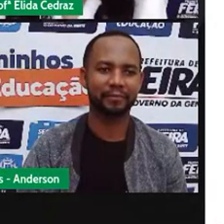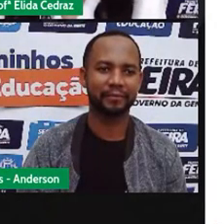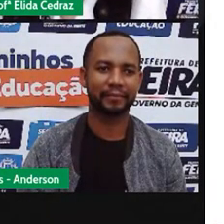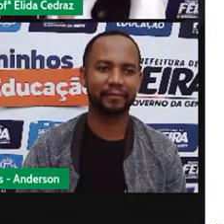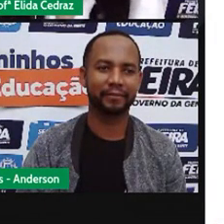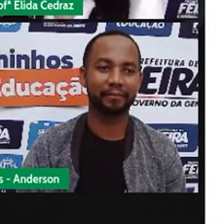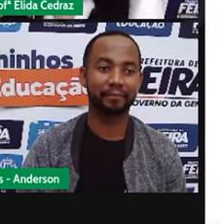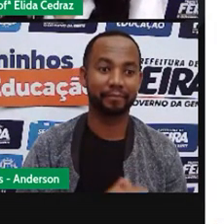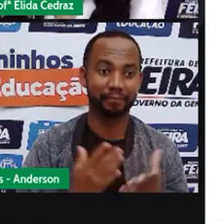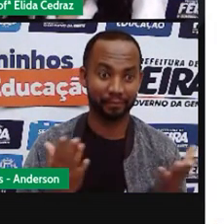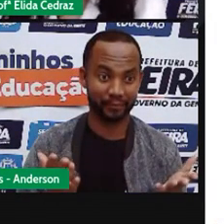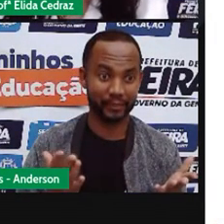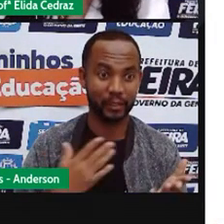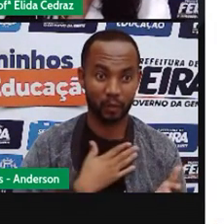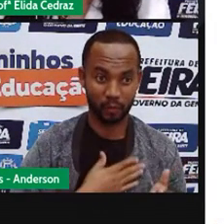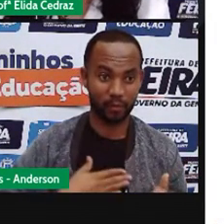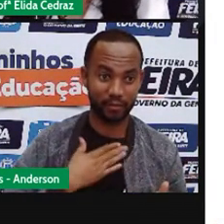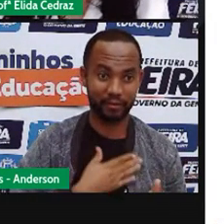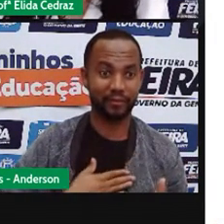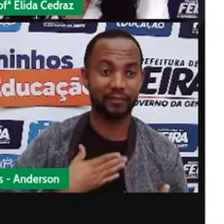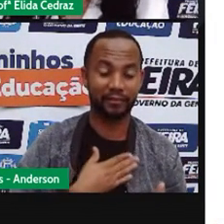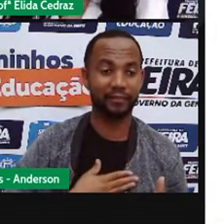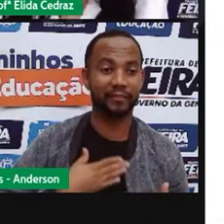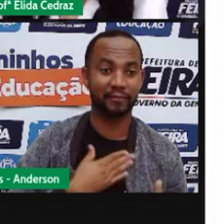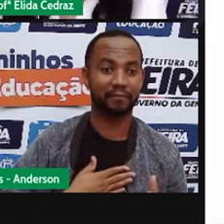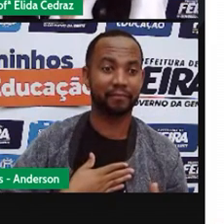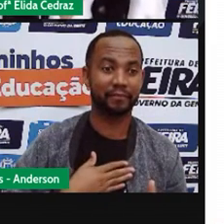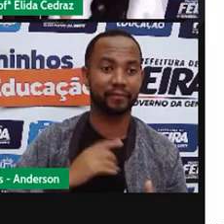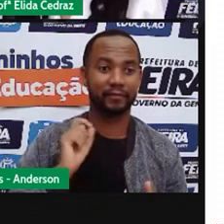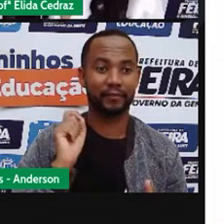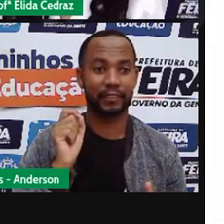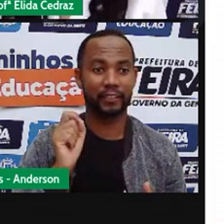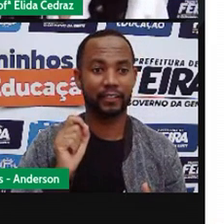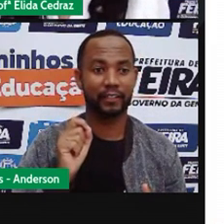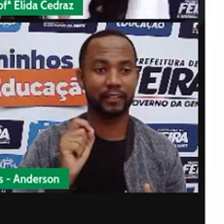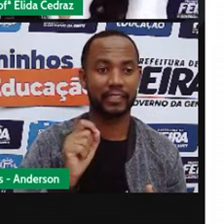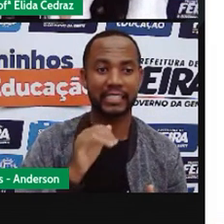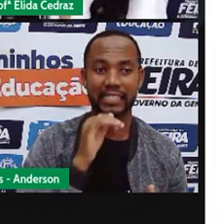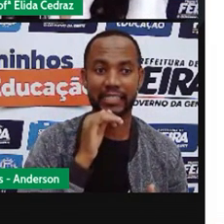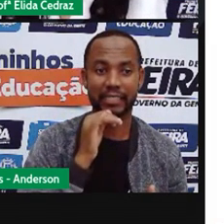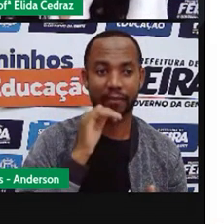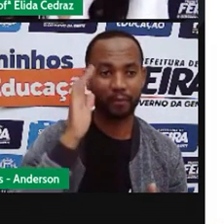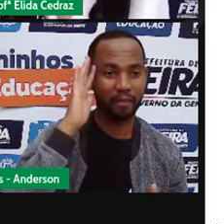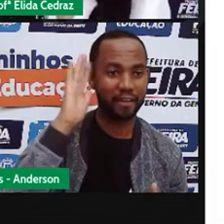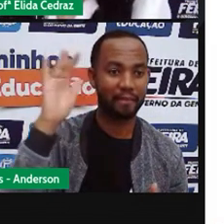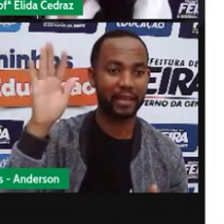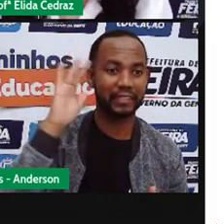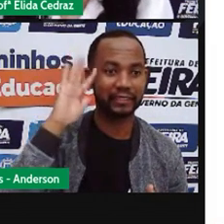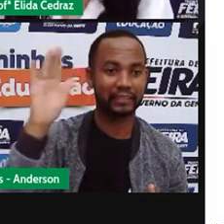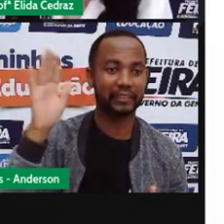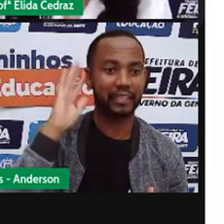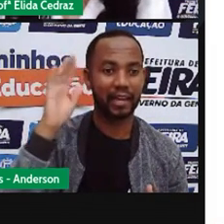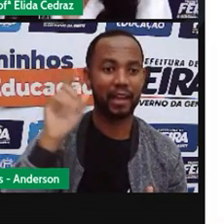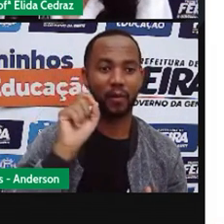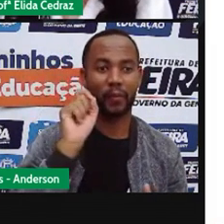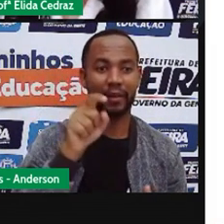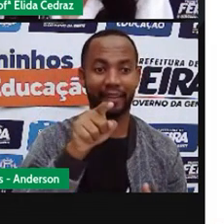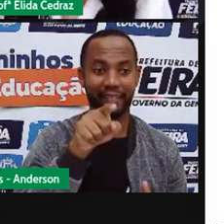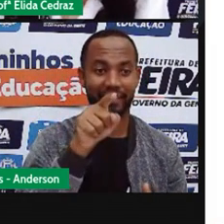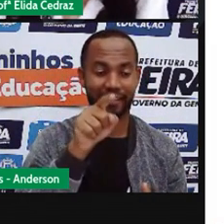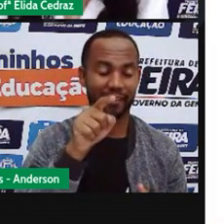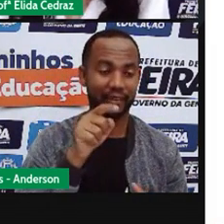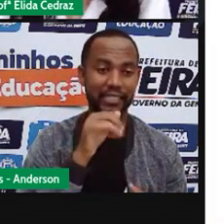E aí, turma? Gostaram de ouvir? Quem podia imaginar que a sombra